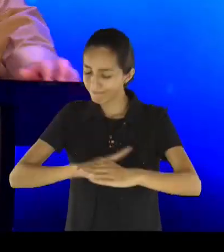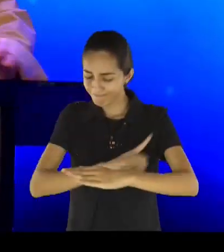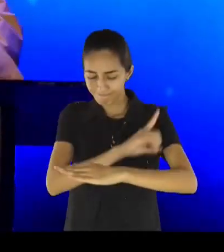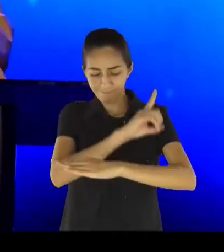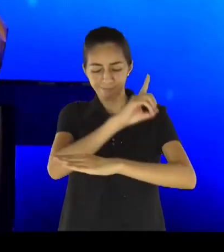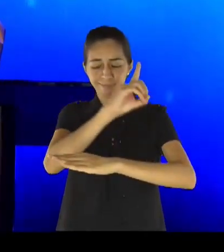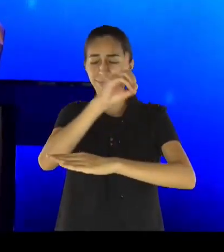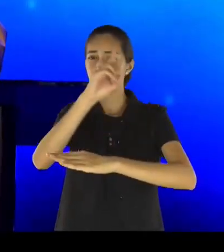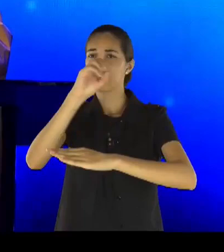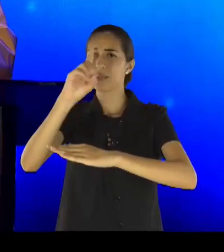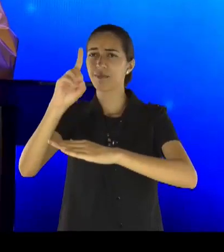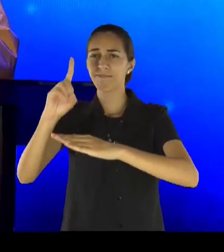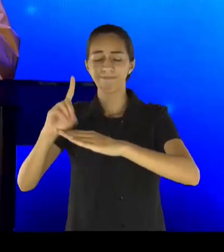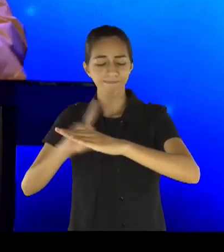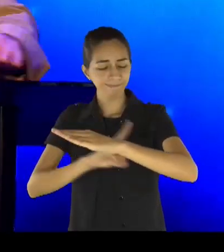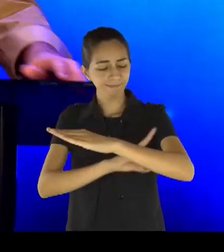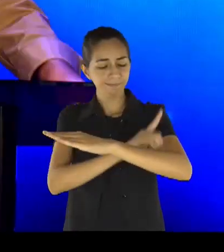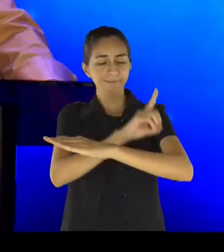tempos de turbulência,